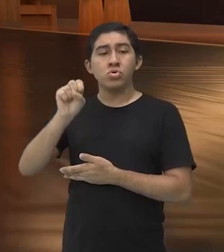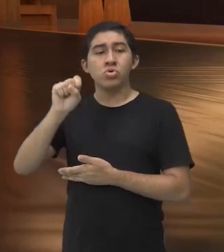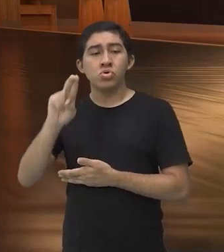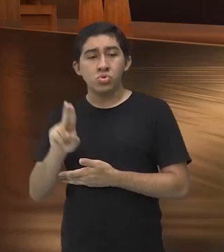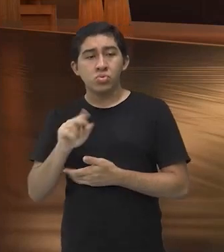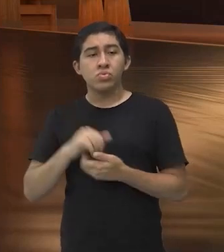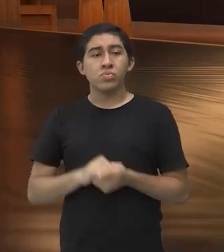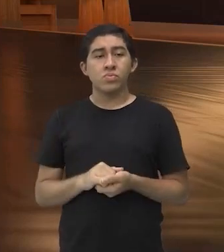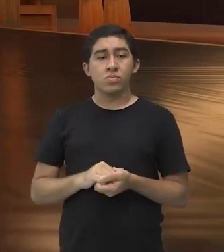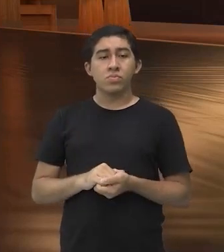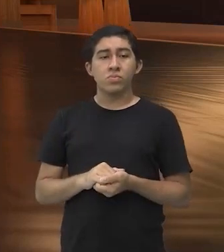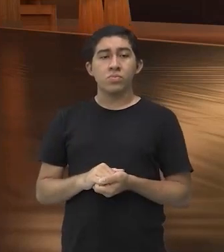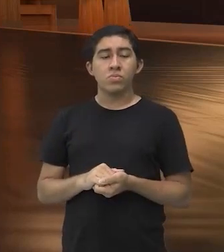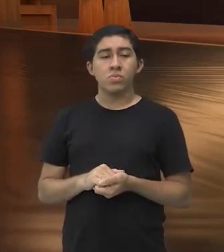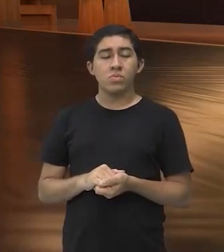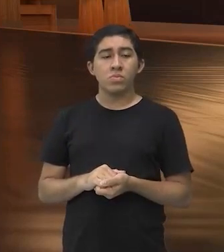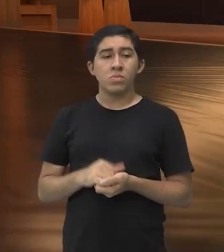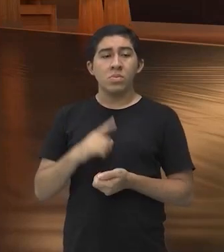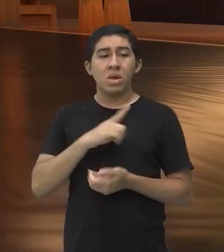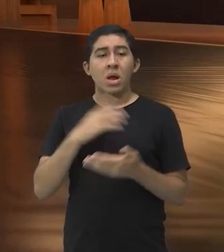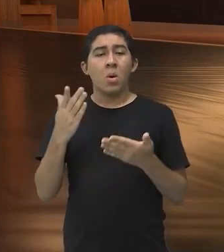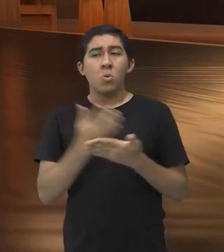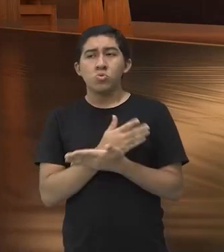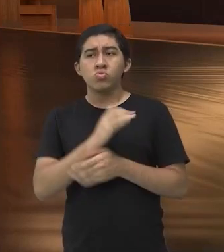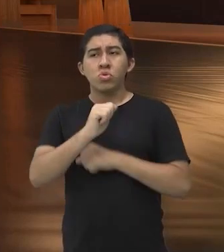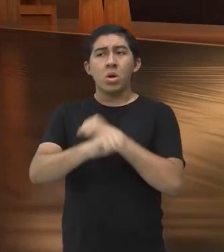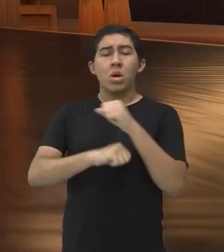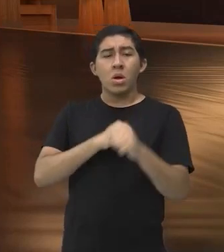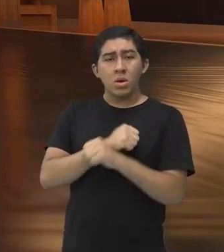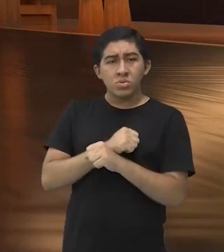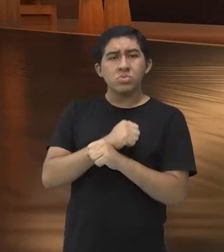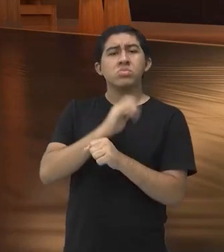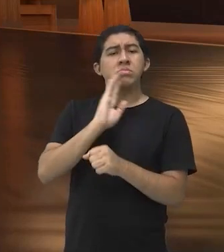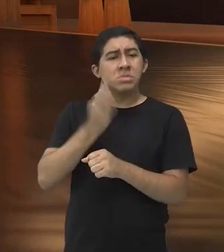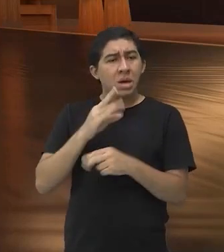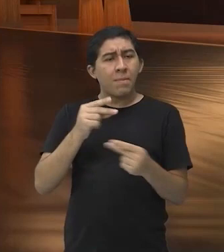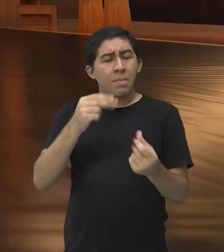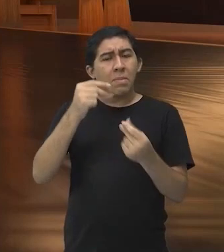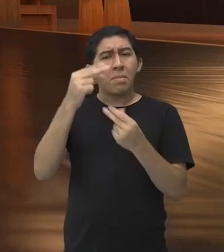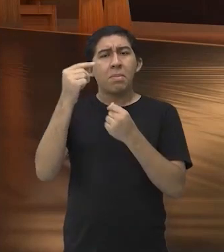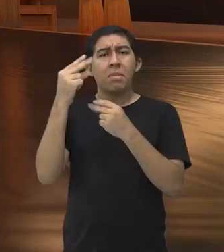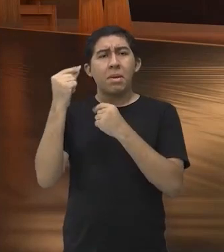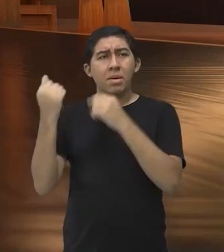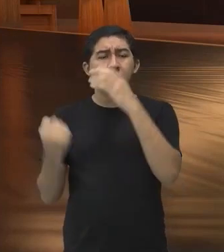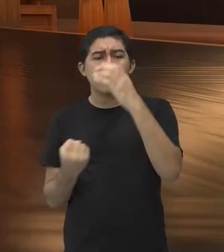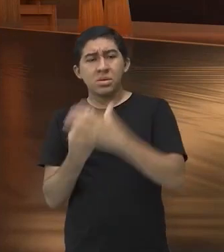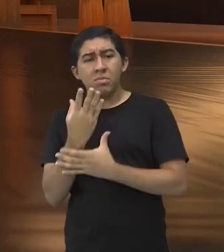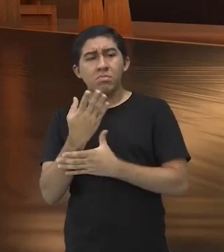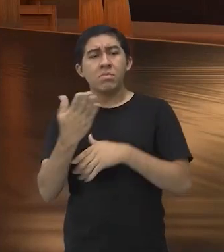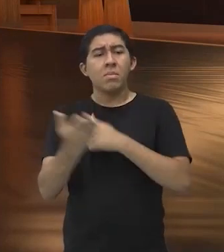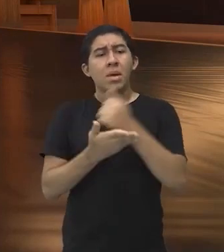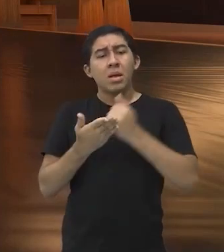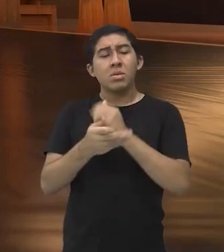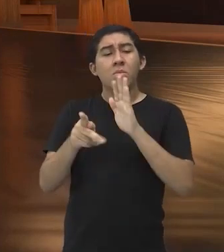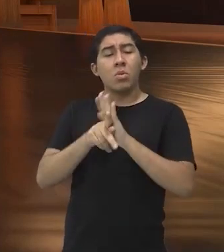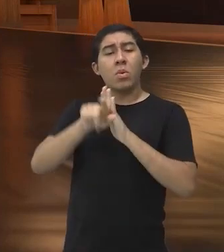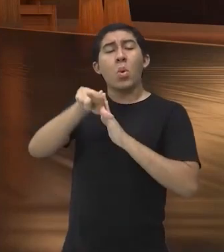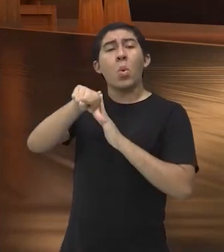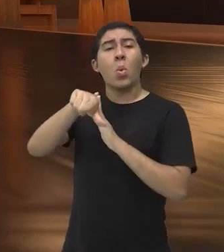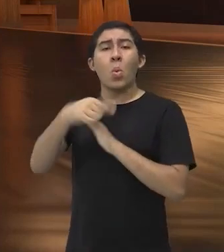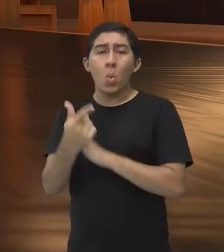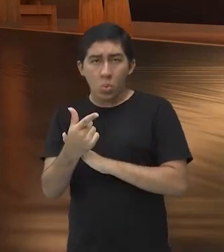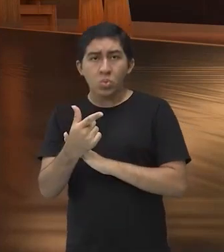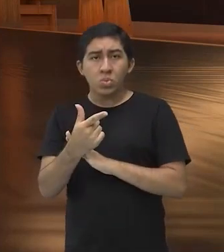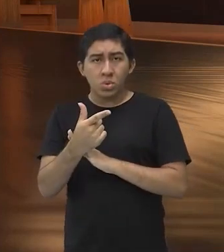tem aí alguns anos, né, de sua criação, ele é a base para outras artes